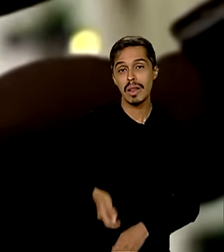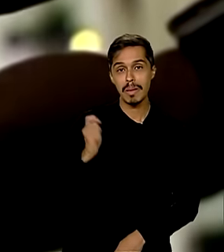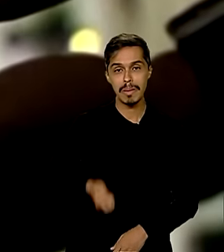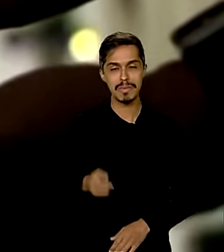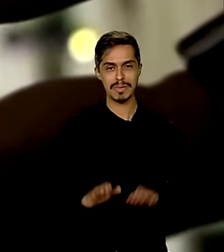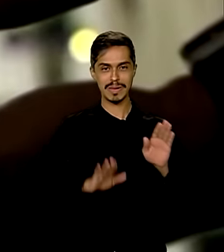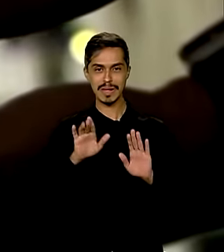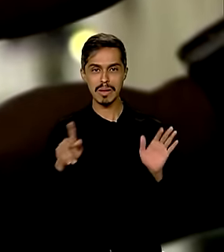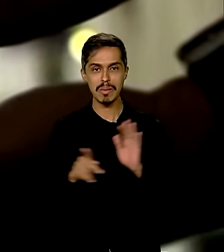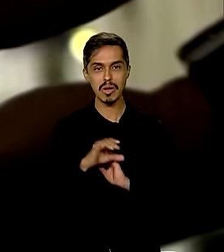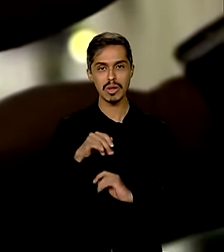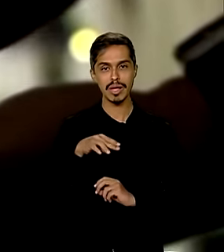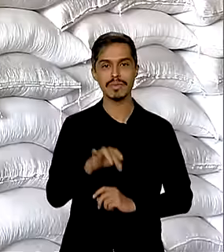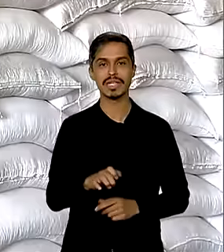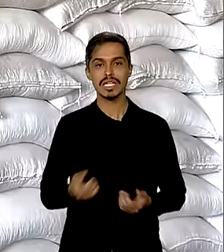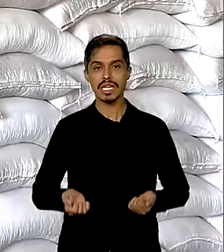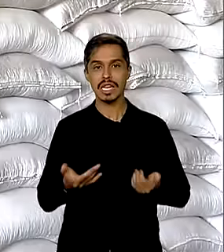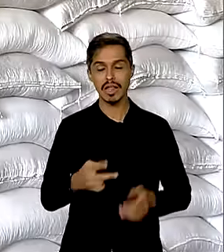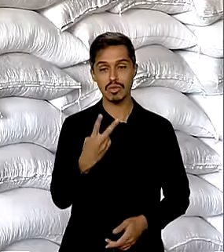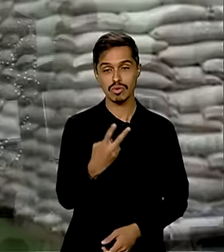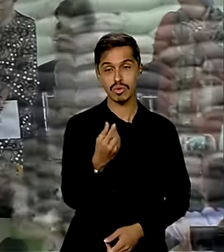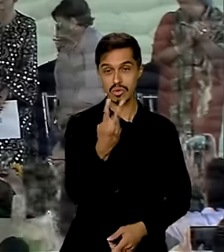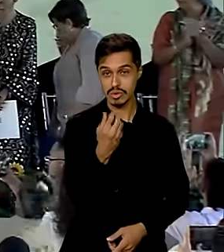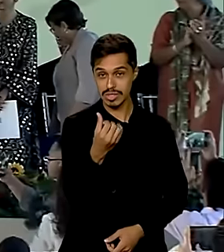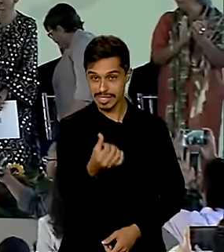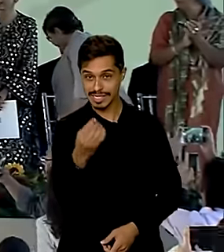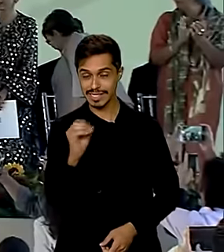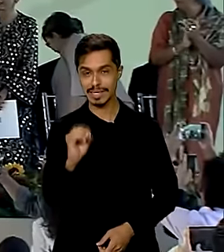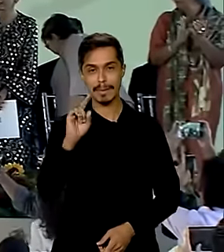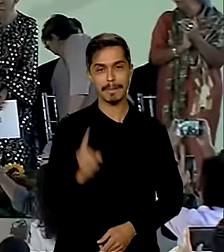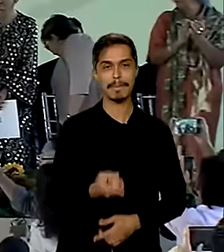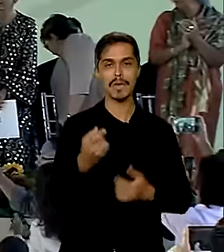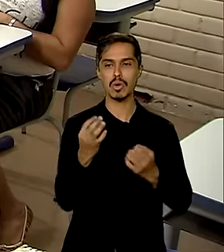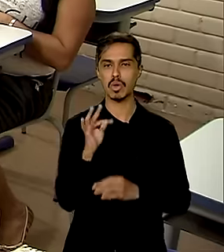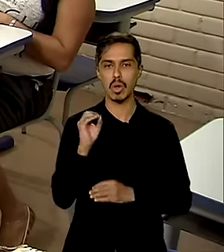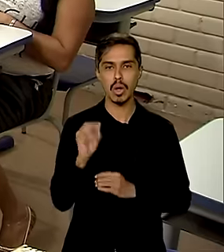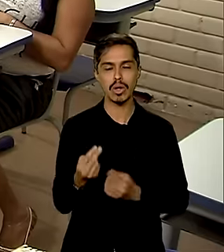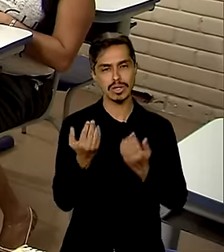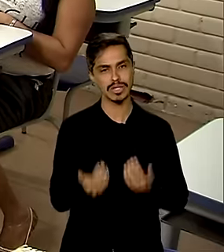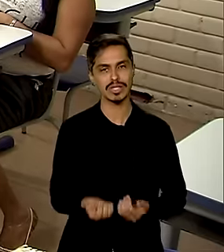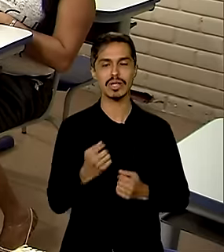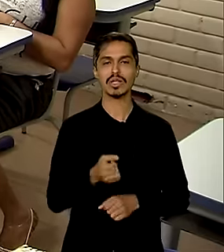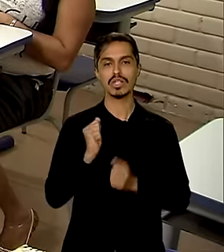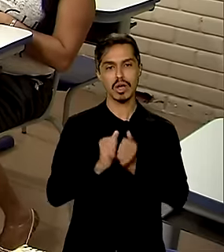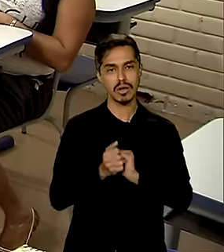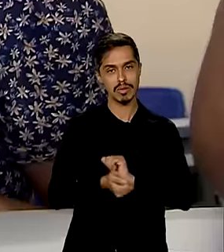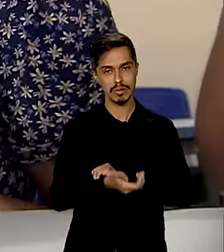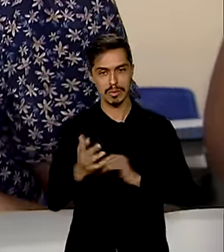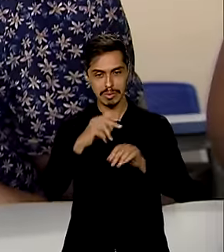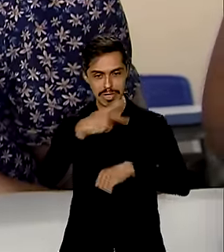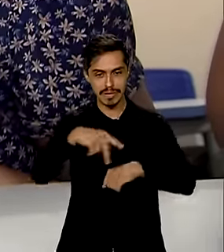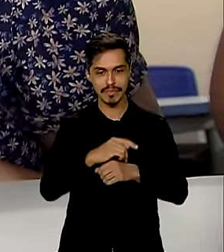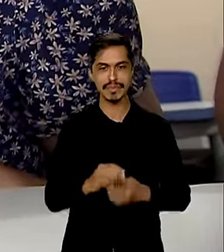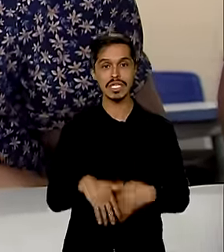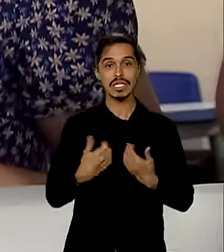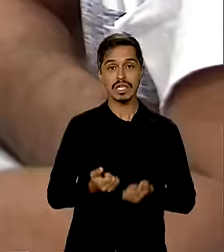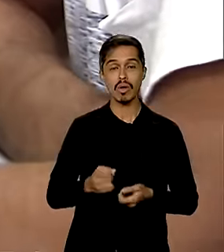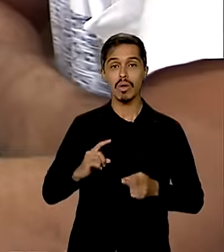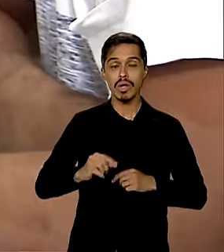260 mil toneladas de arroz para o país. Lançado o Pacto Nacional pela Superação do